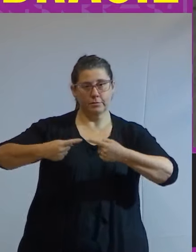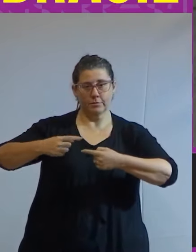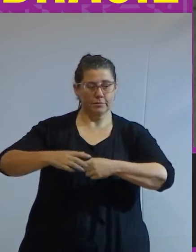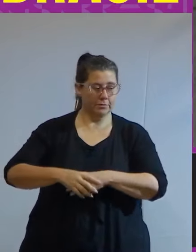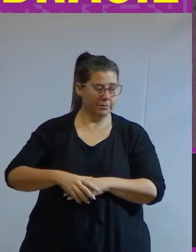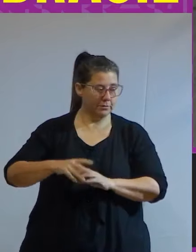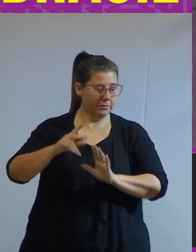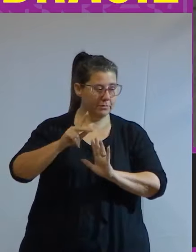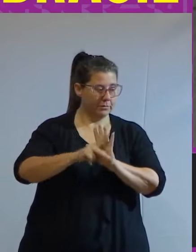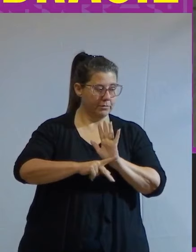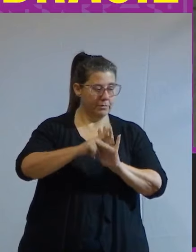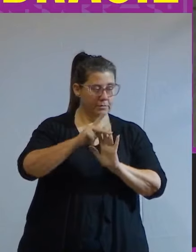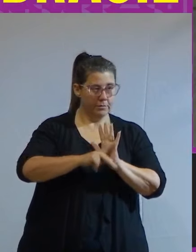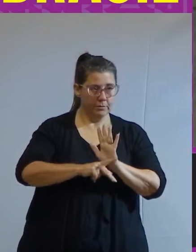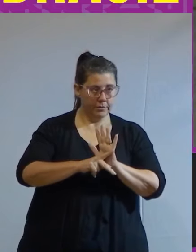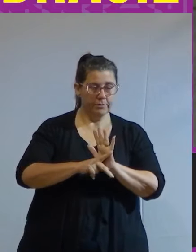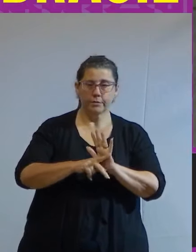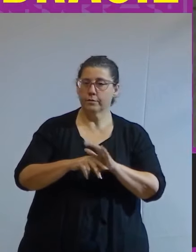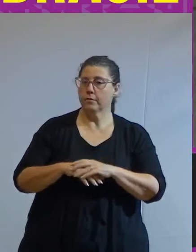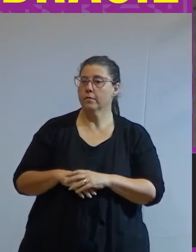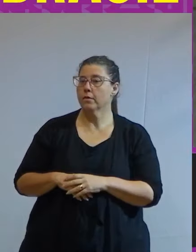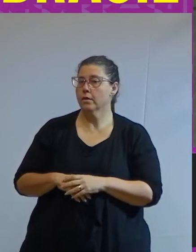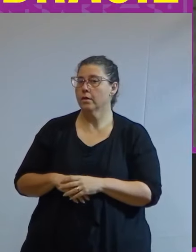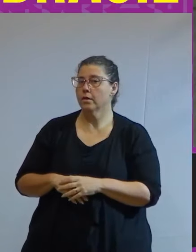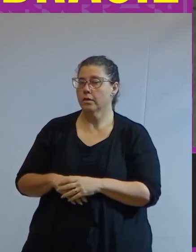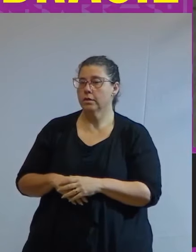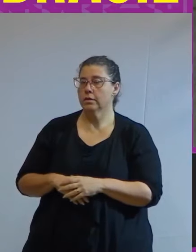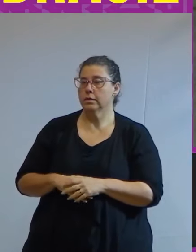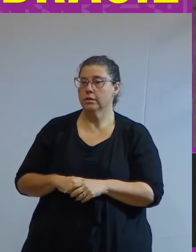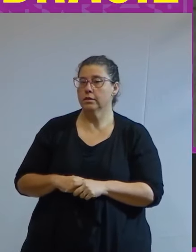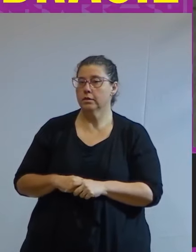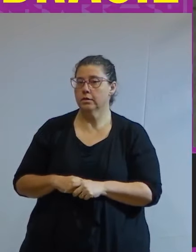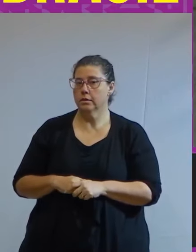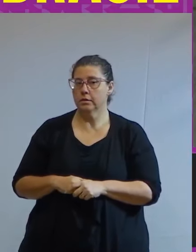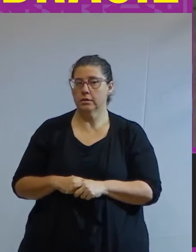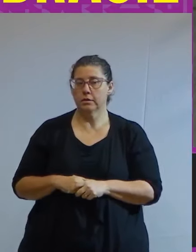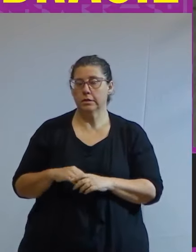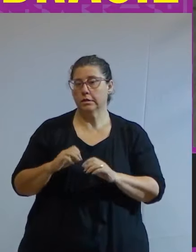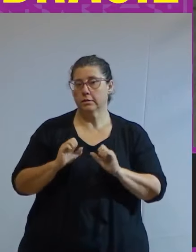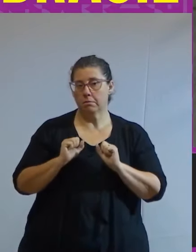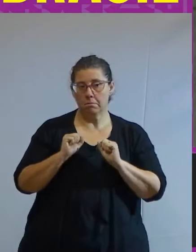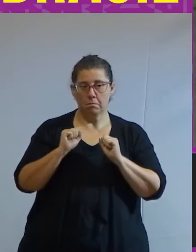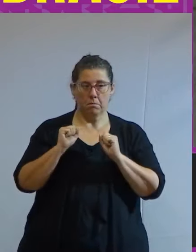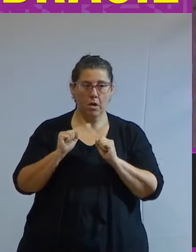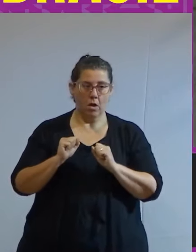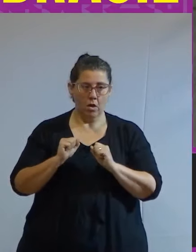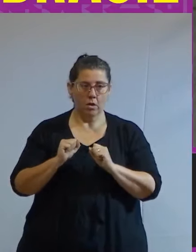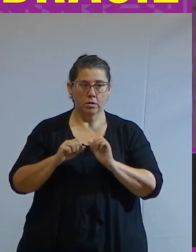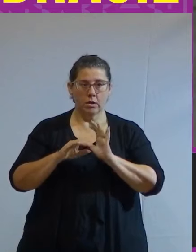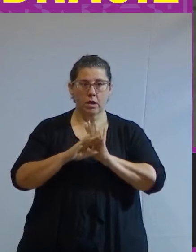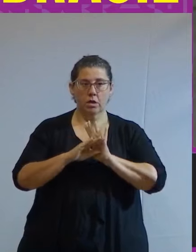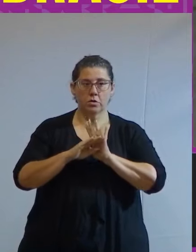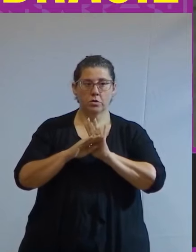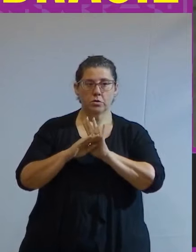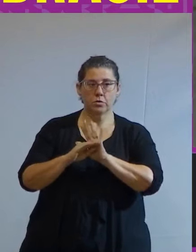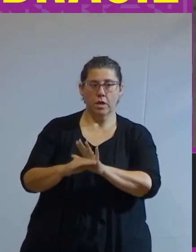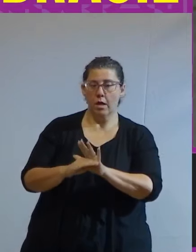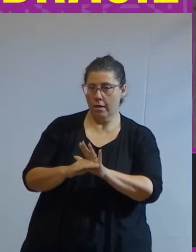esses projetos que emanam da universidade eles possam ajudar